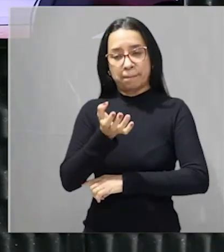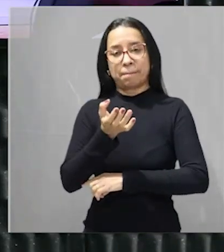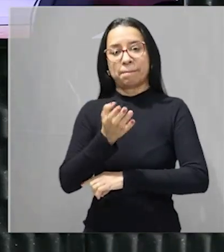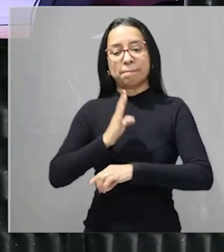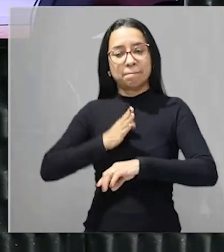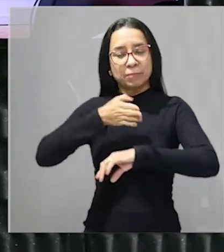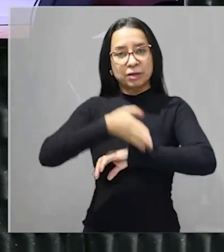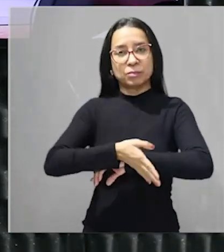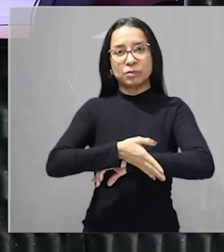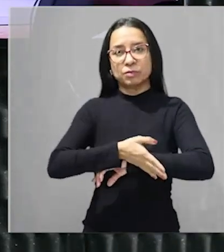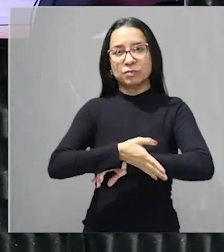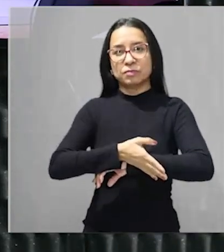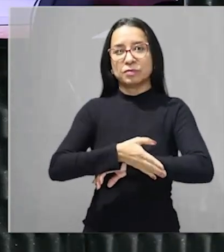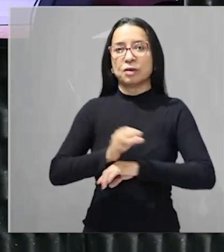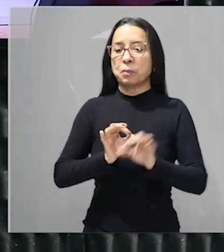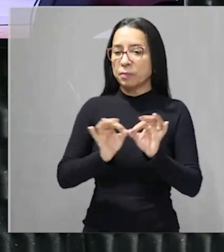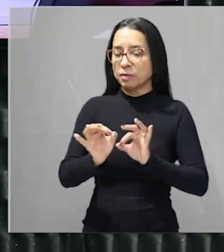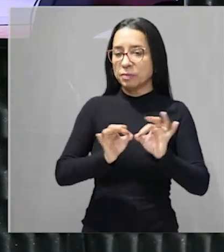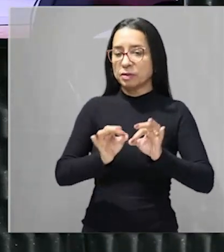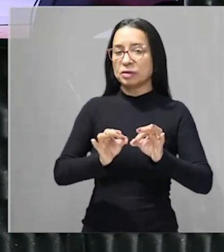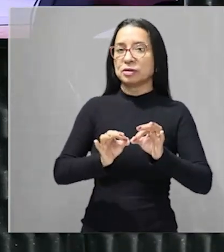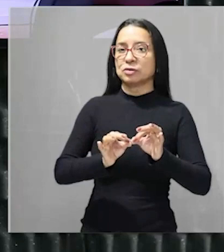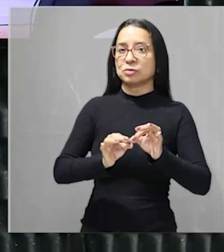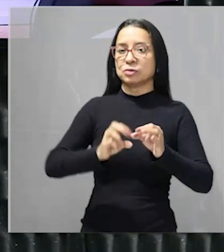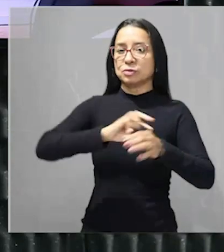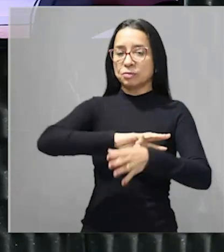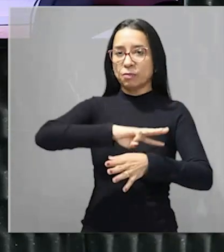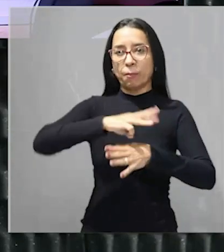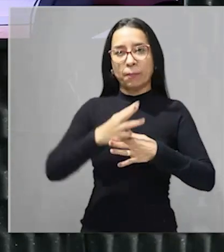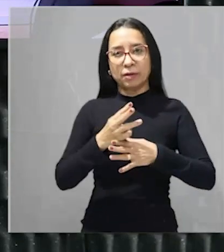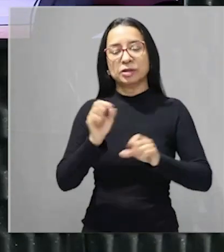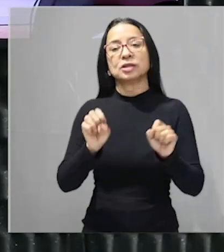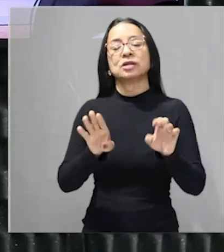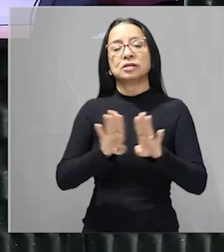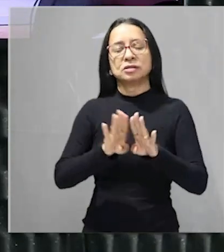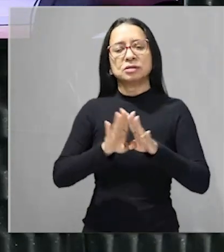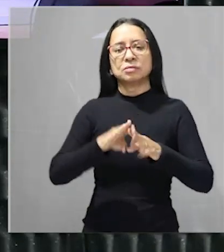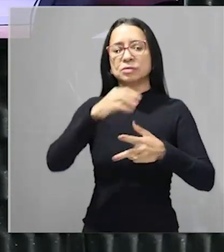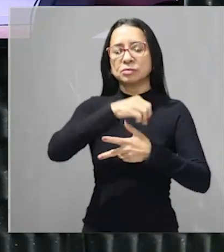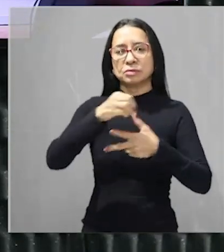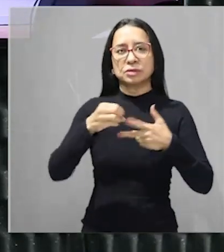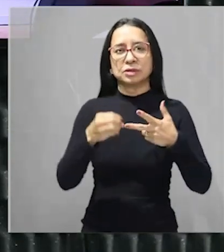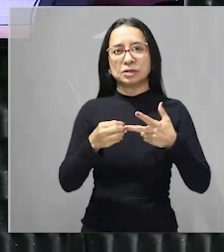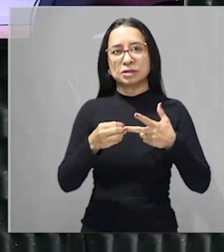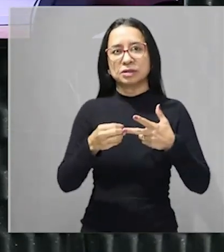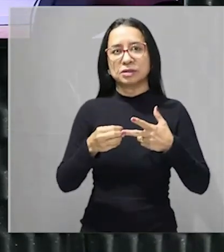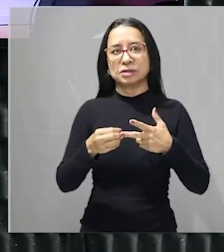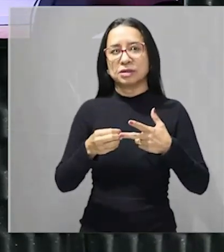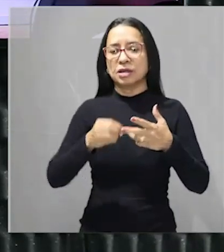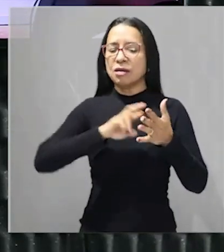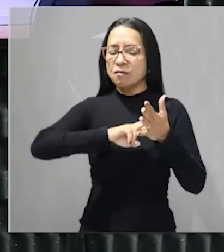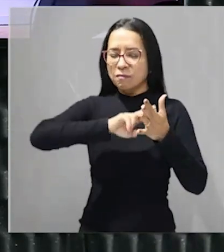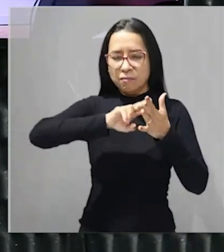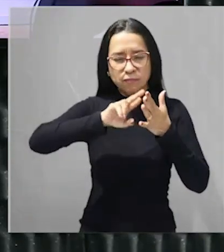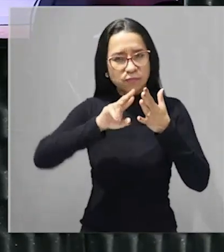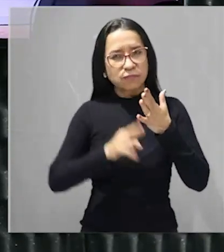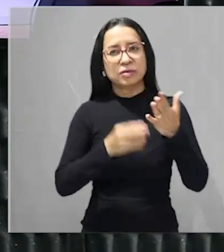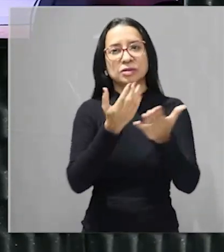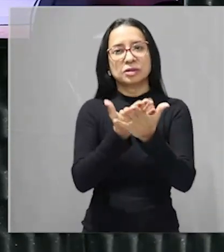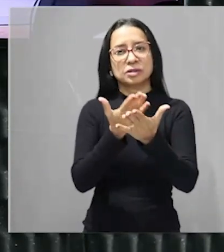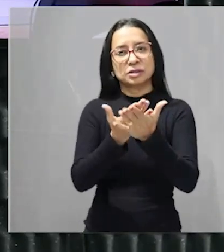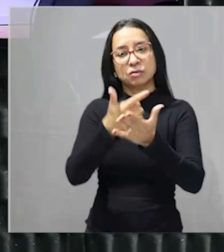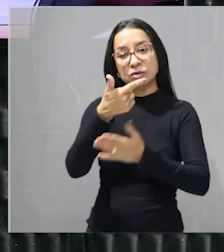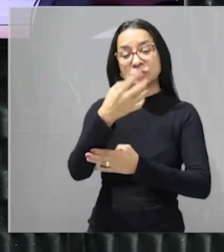preparatório para a UEMA né o nosso PAIS e pro nosso ENEM uma série de aulas galera tá 24